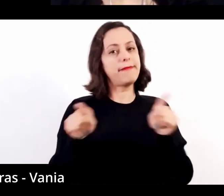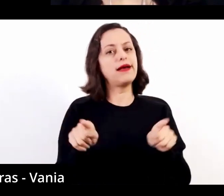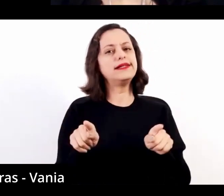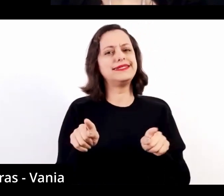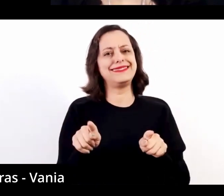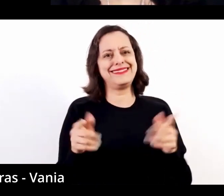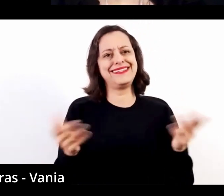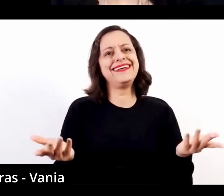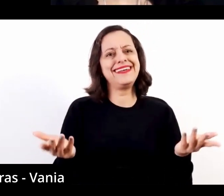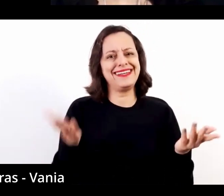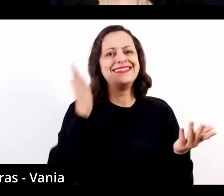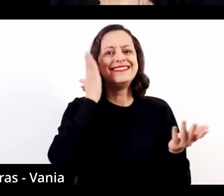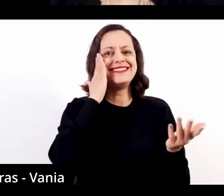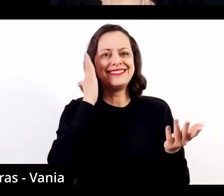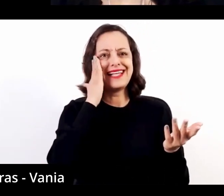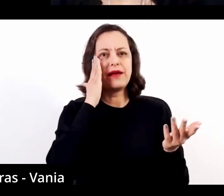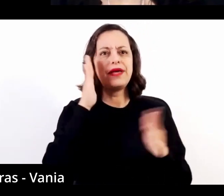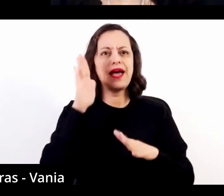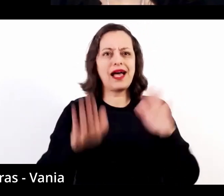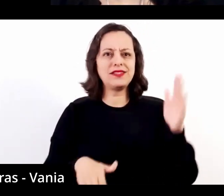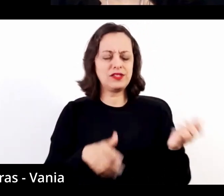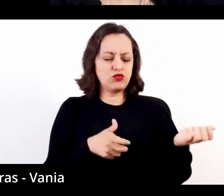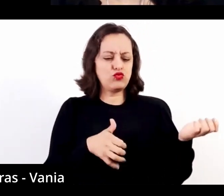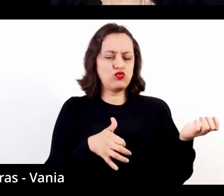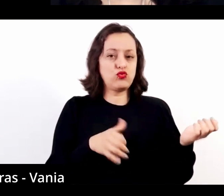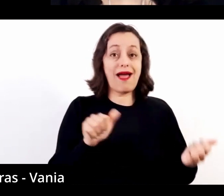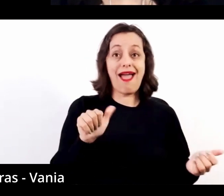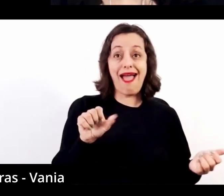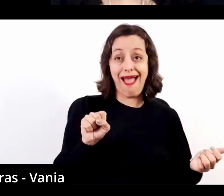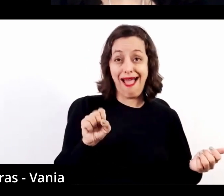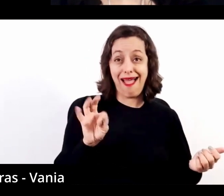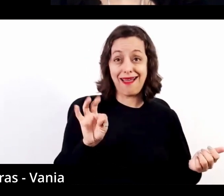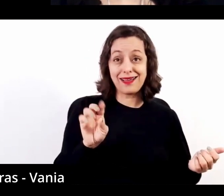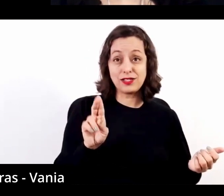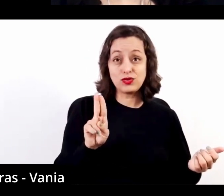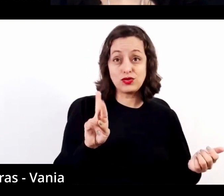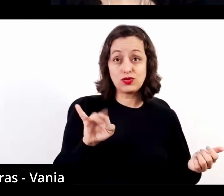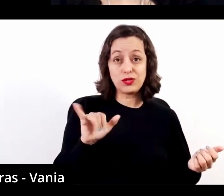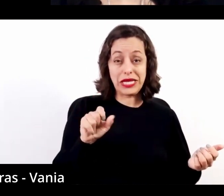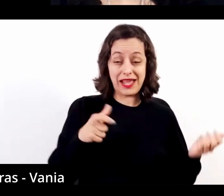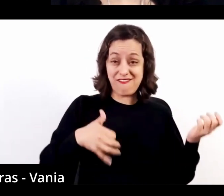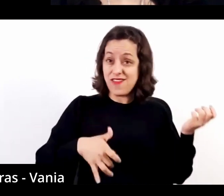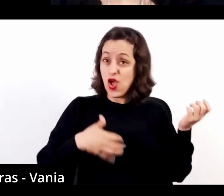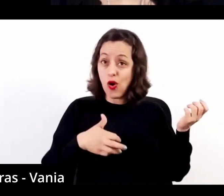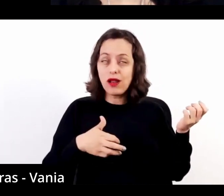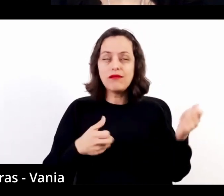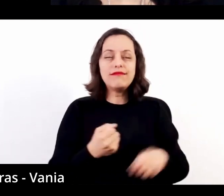quem não se emocionar mais com uma história estocada ao violão... Bem,